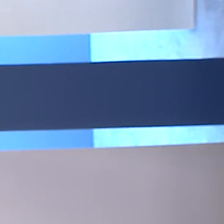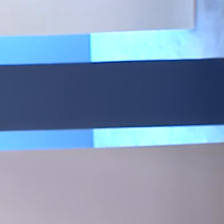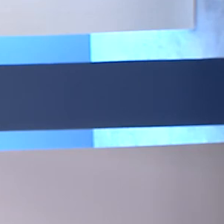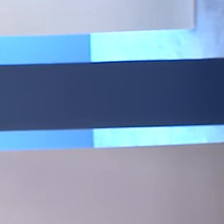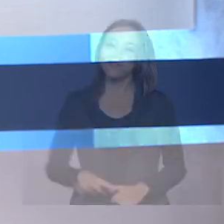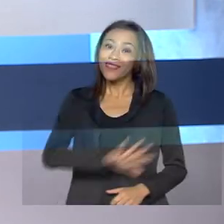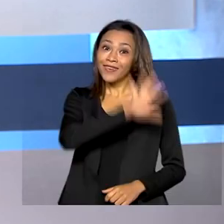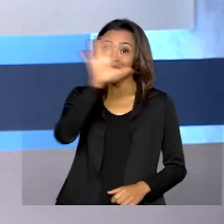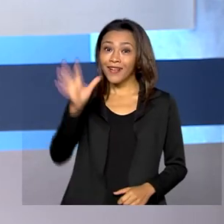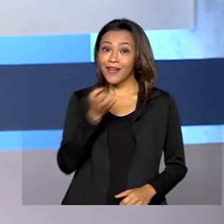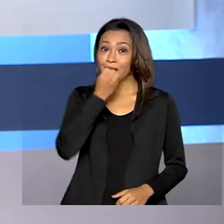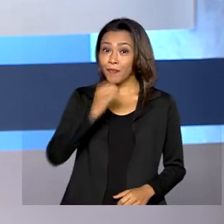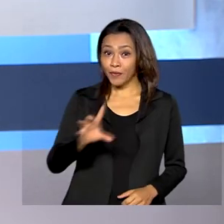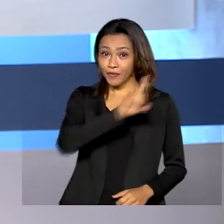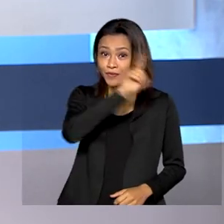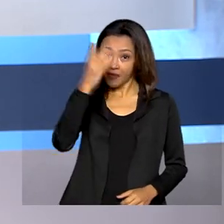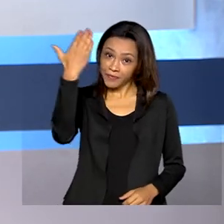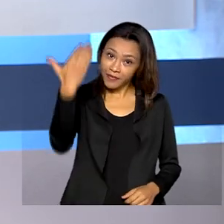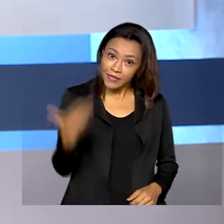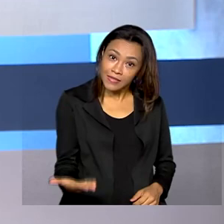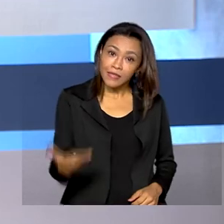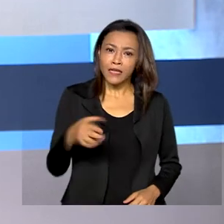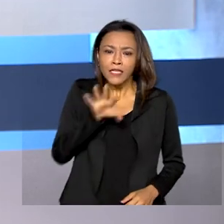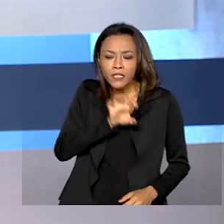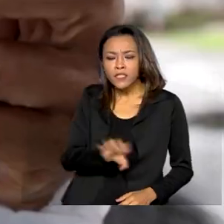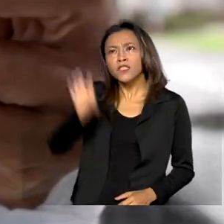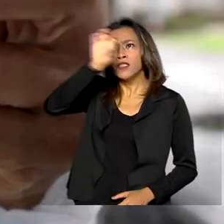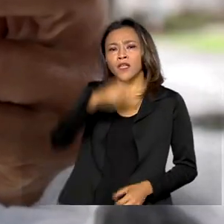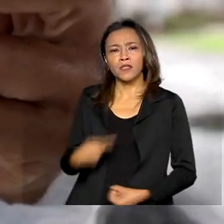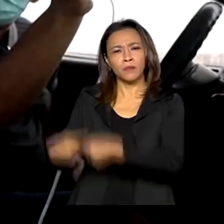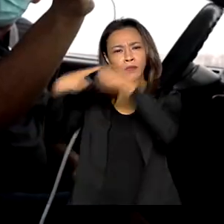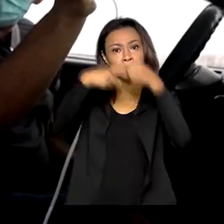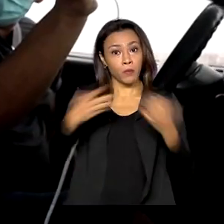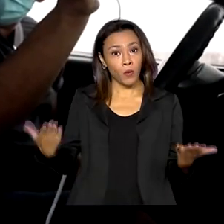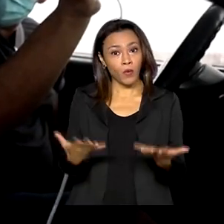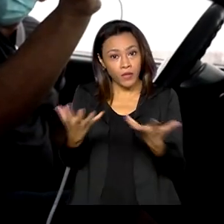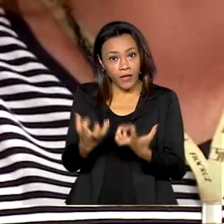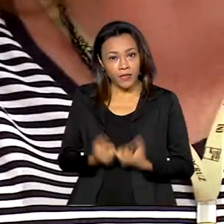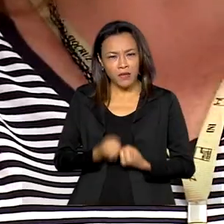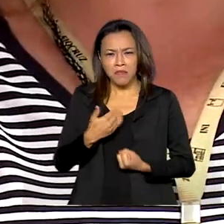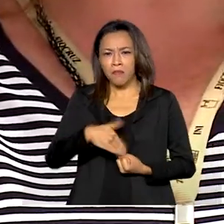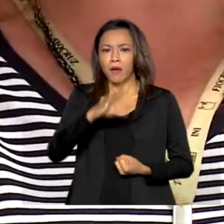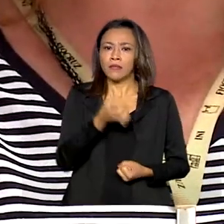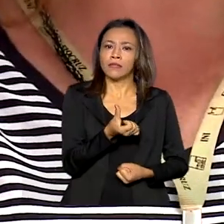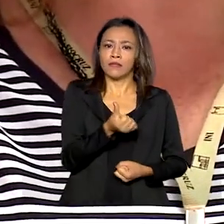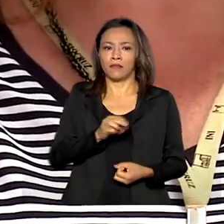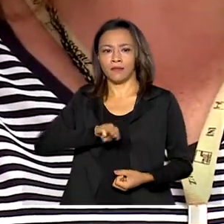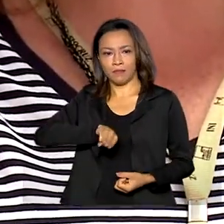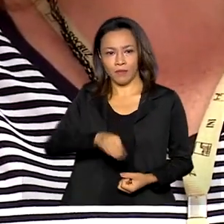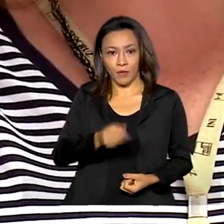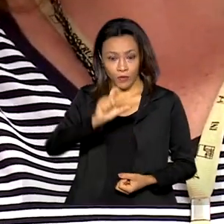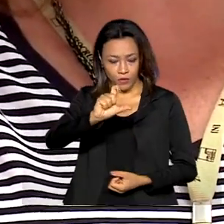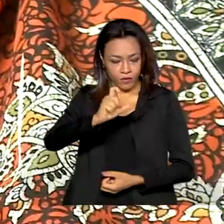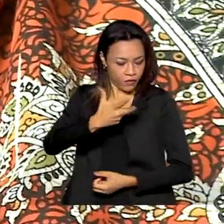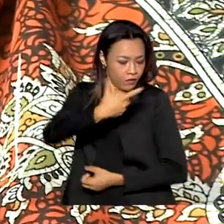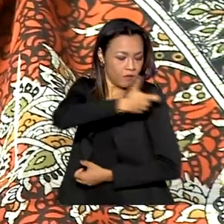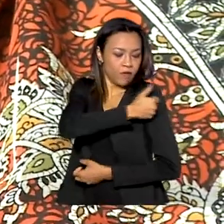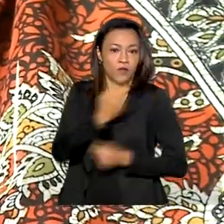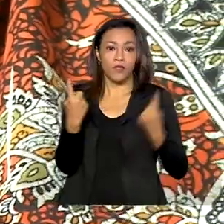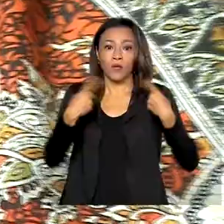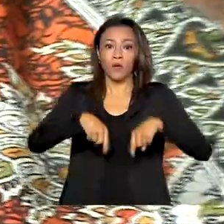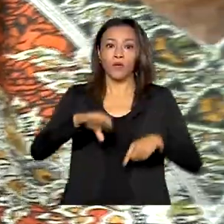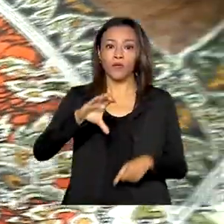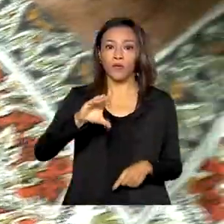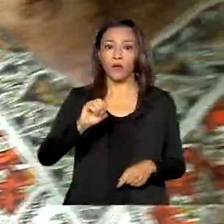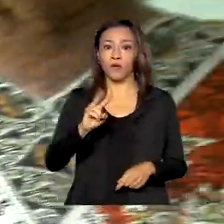Olá, muito bom dia pra você. Estados e municípios recebem hoje mais 6 milhões de doses de vacinas contra a Covid.